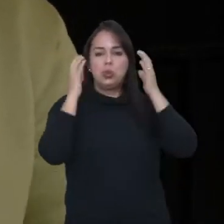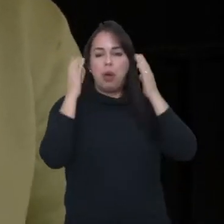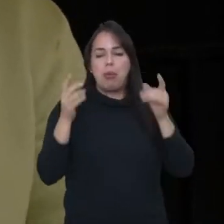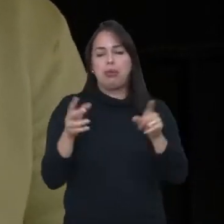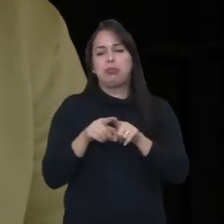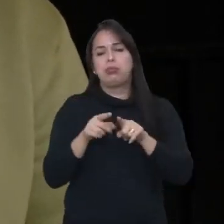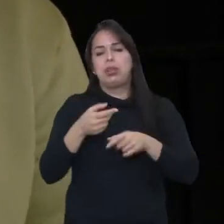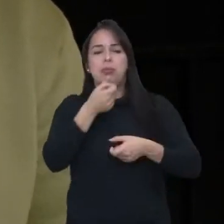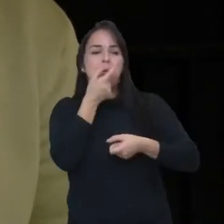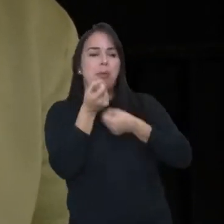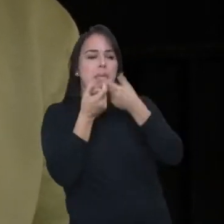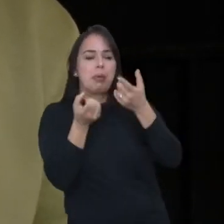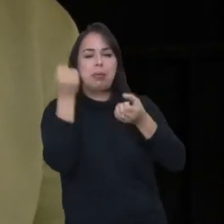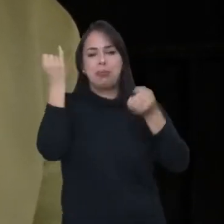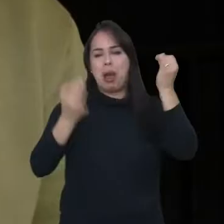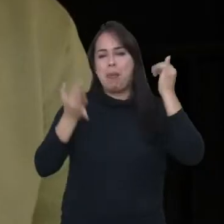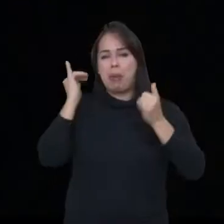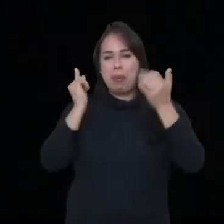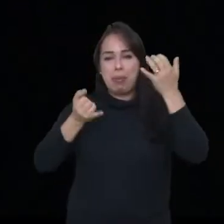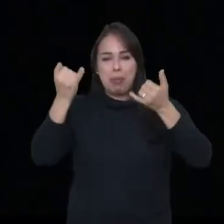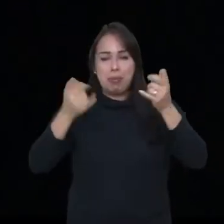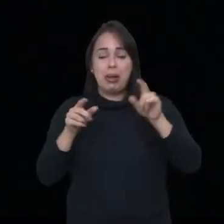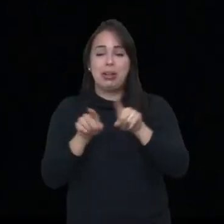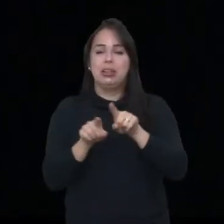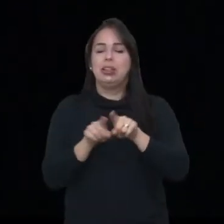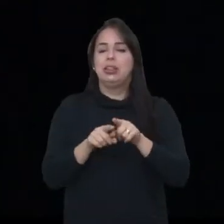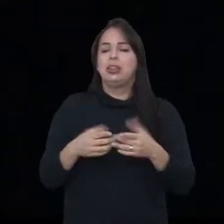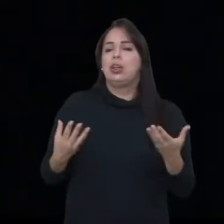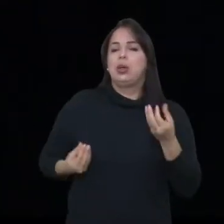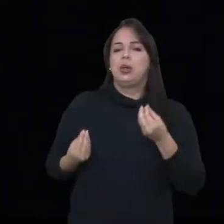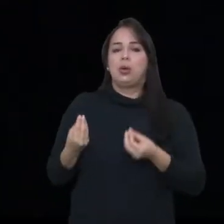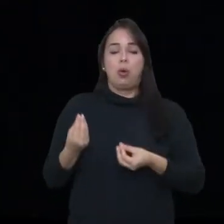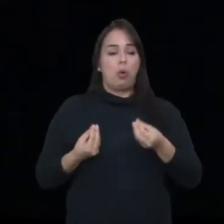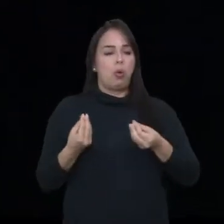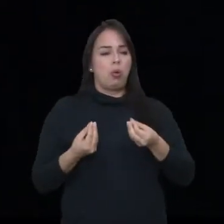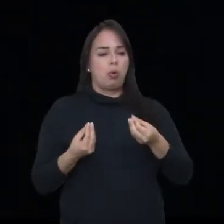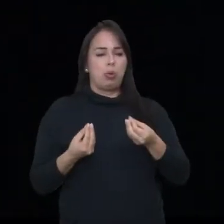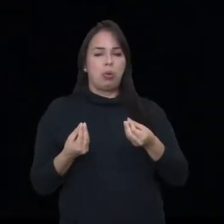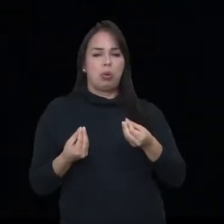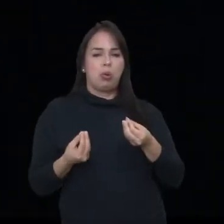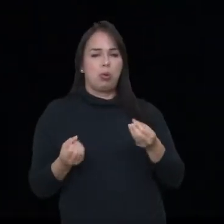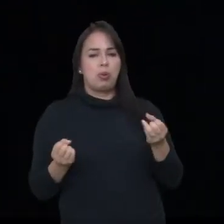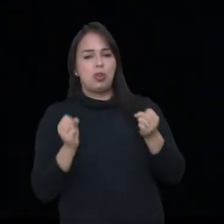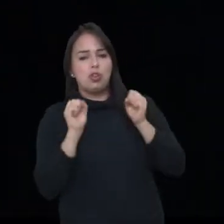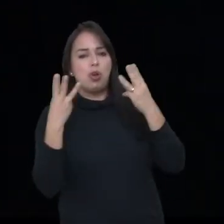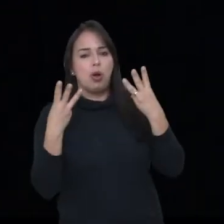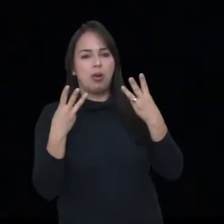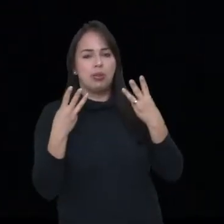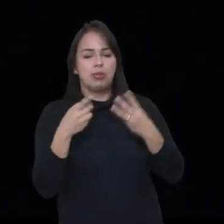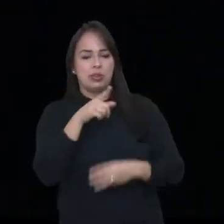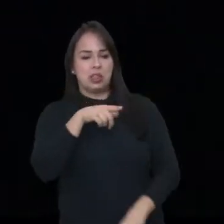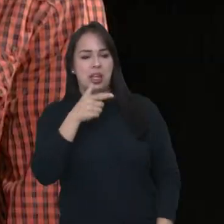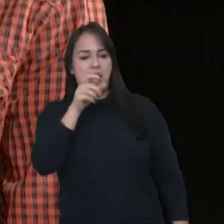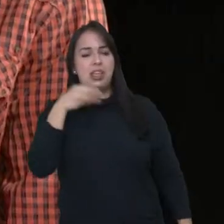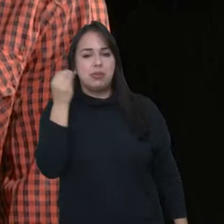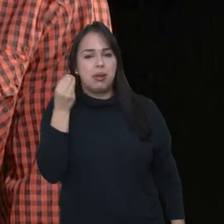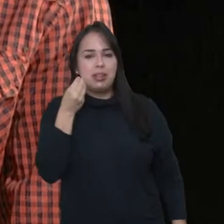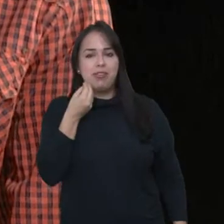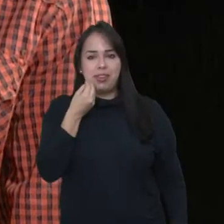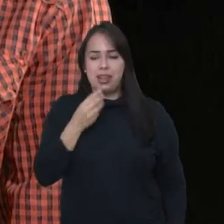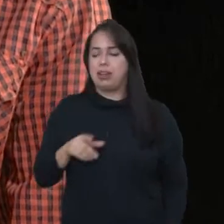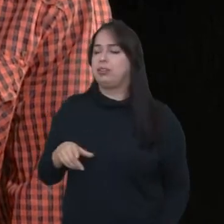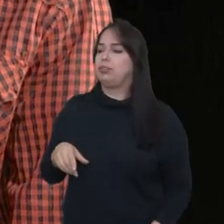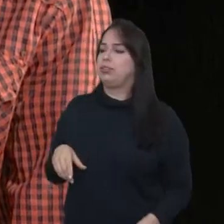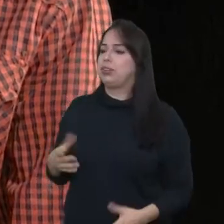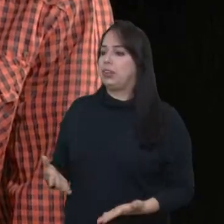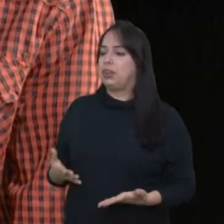nossas histórias, as nossas piadas, né? Como que surge esse show? Vocês tiram da própria vida? As primeiras